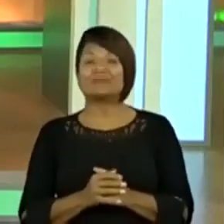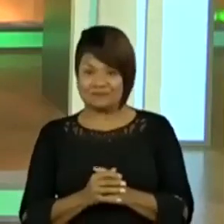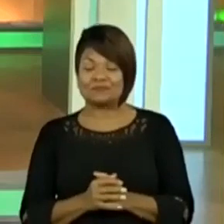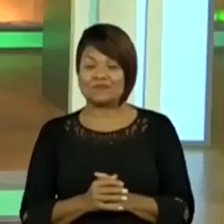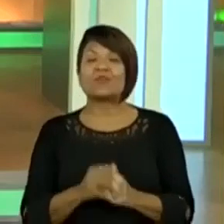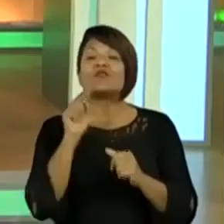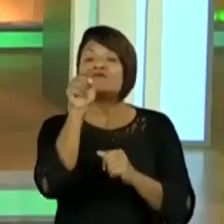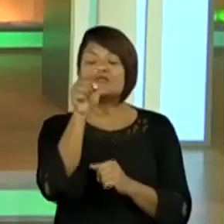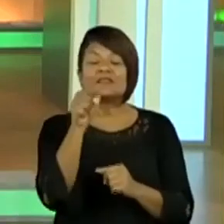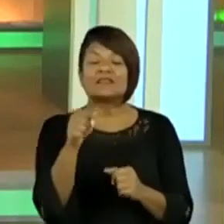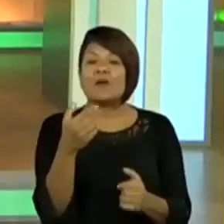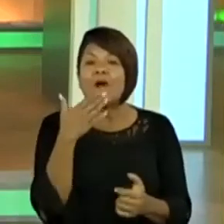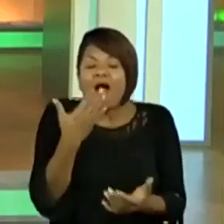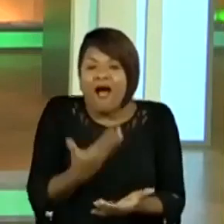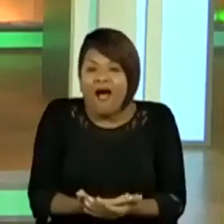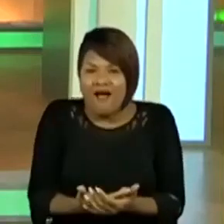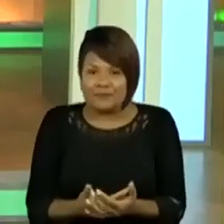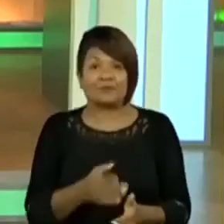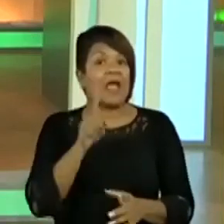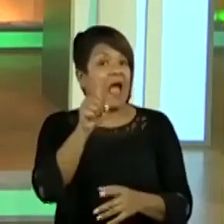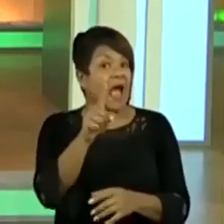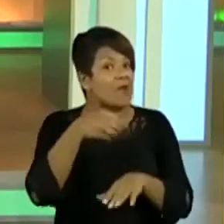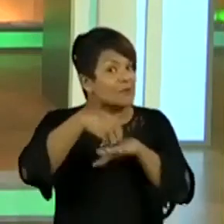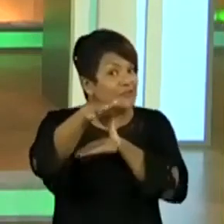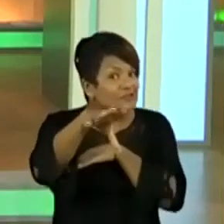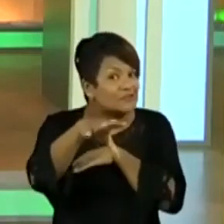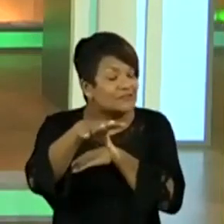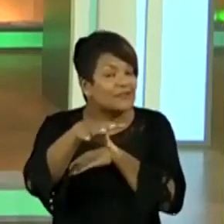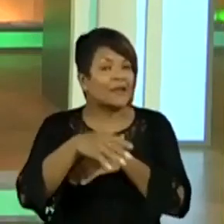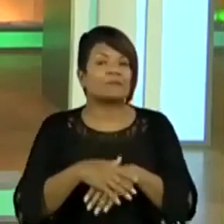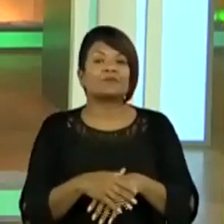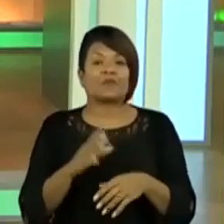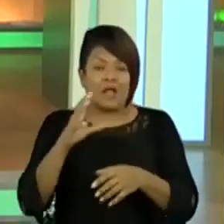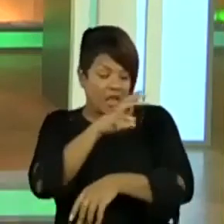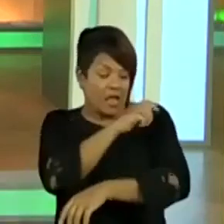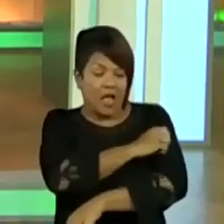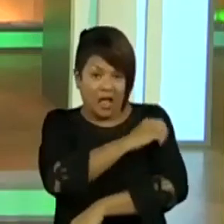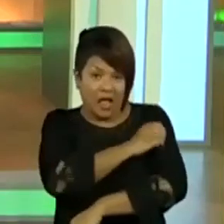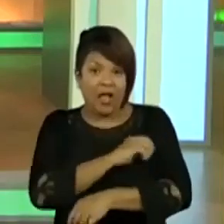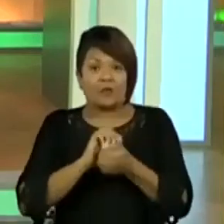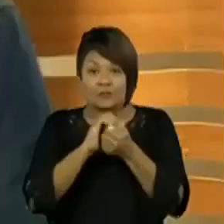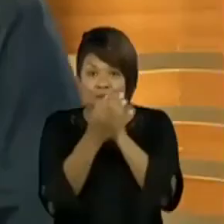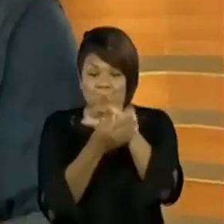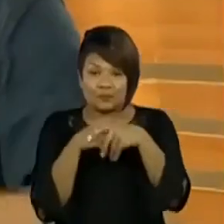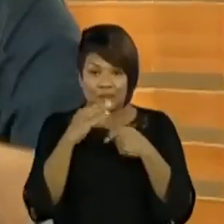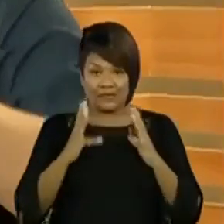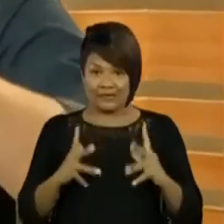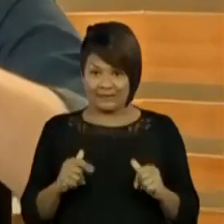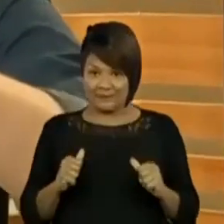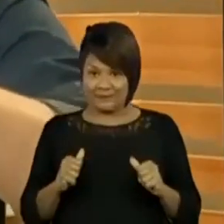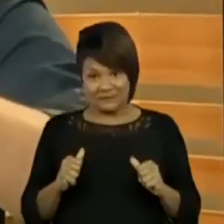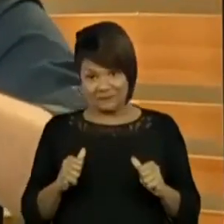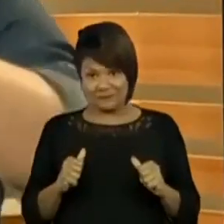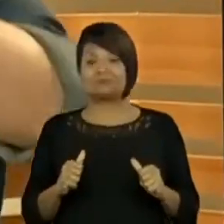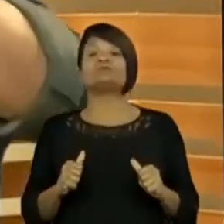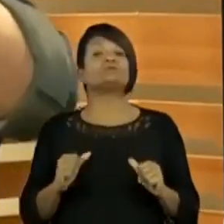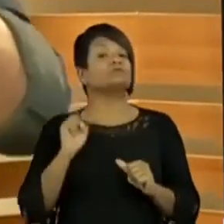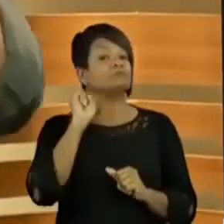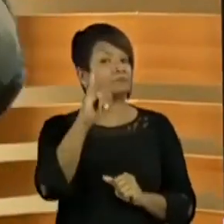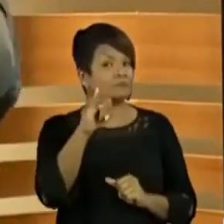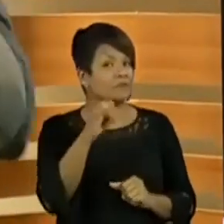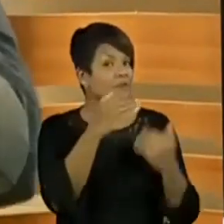vocês são incríveis. Ah, uma dica, álcool em gel, mantenha a mão limpa. E se,